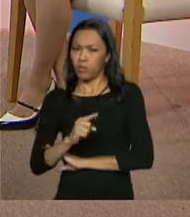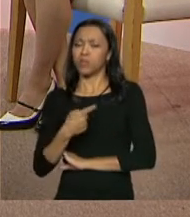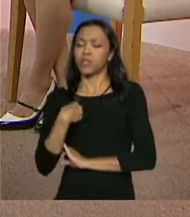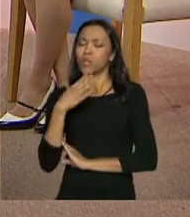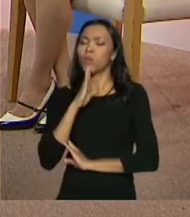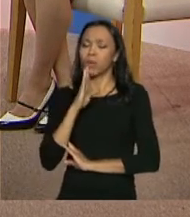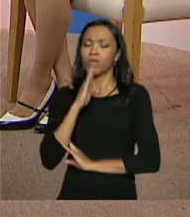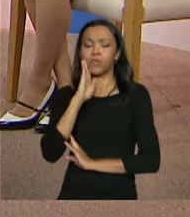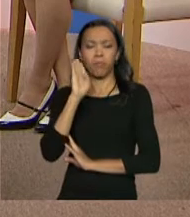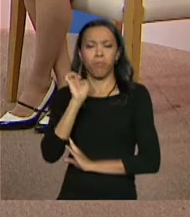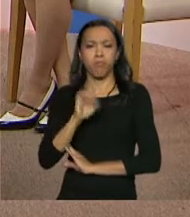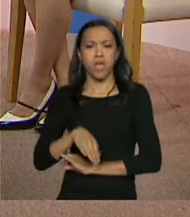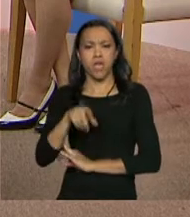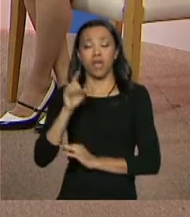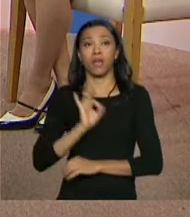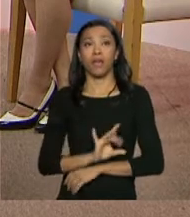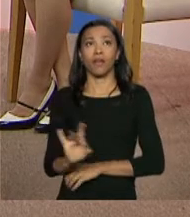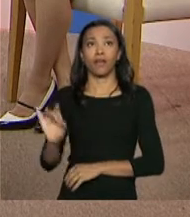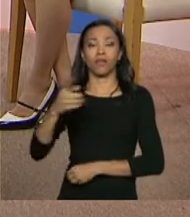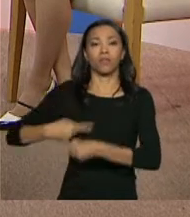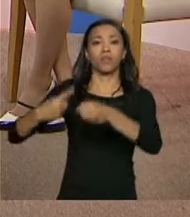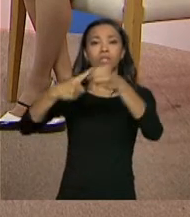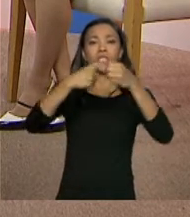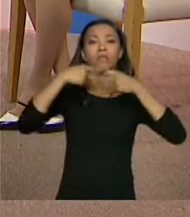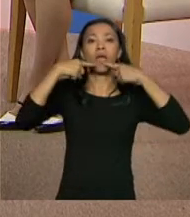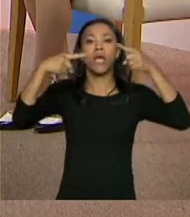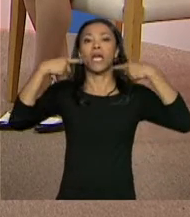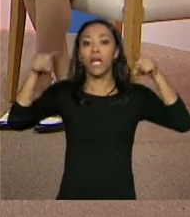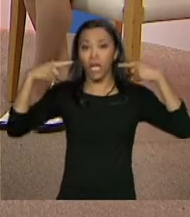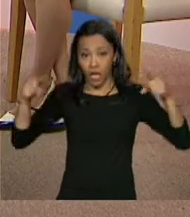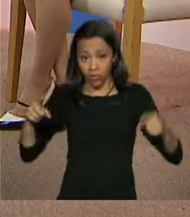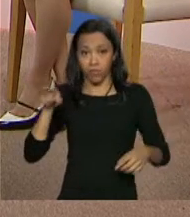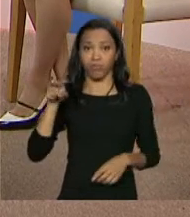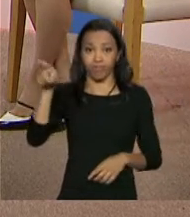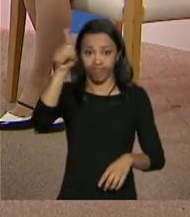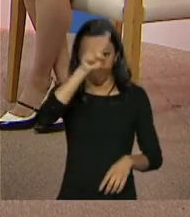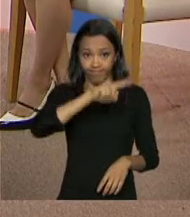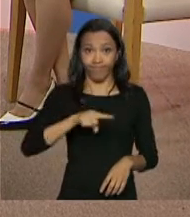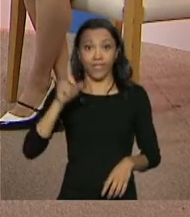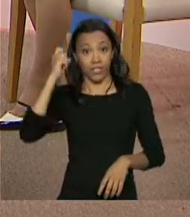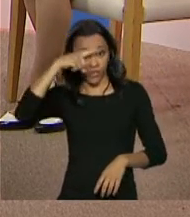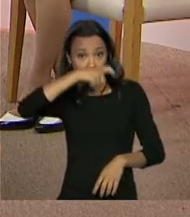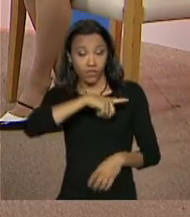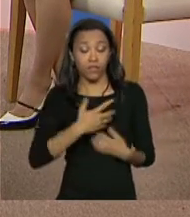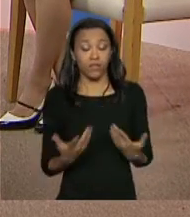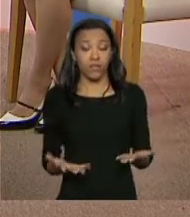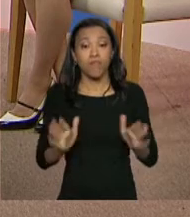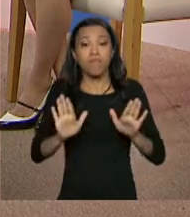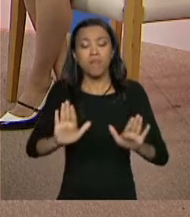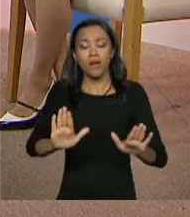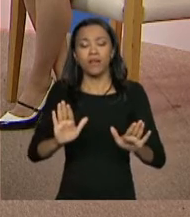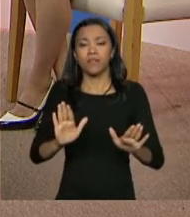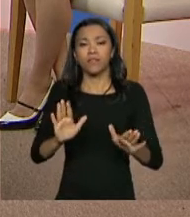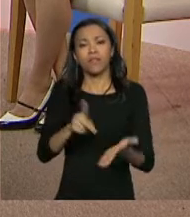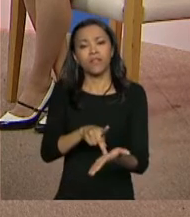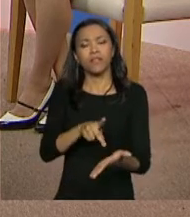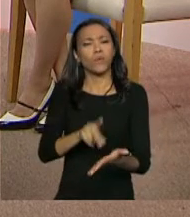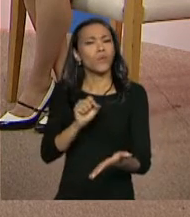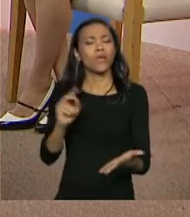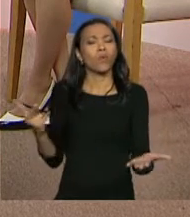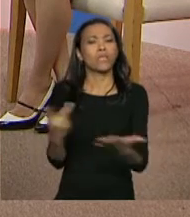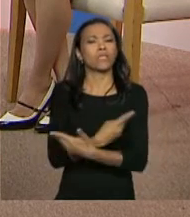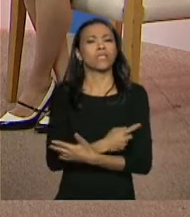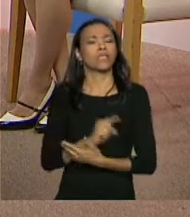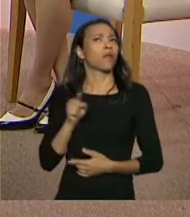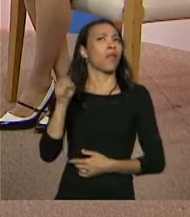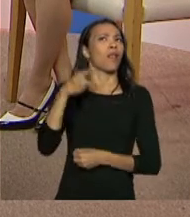municípios e eu entendo muito isso, que na ponta o bicho pega, na ponta é difícil. Agora é o seguinte, na verdade, o que está acontecendo?